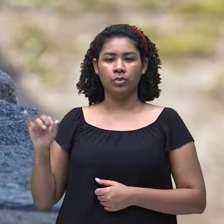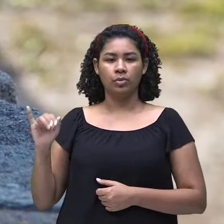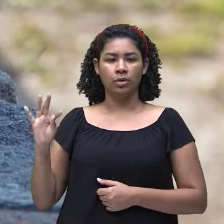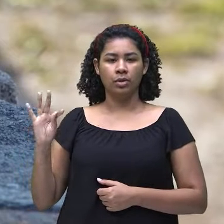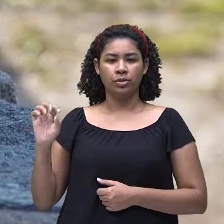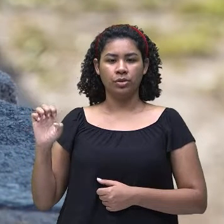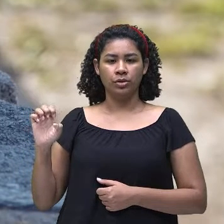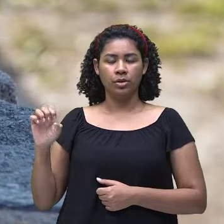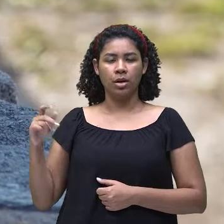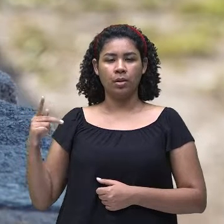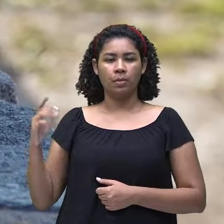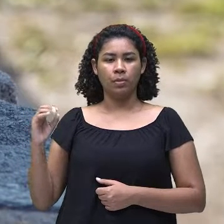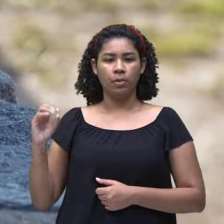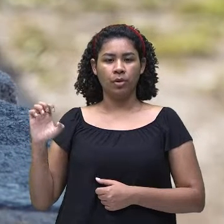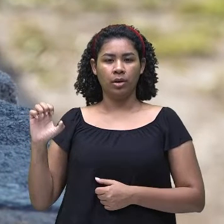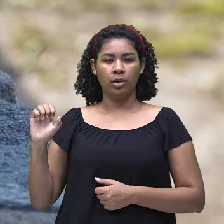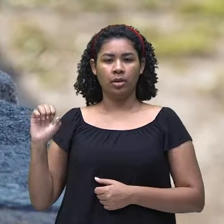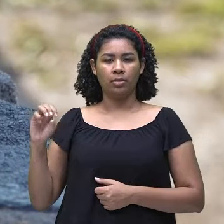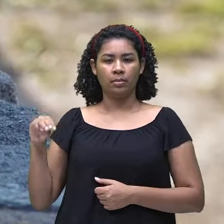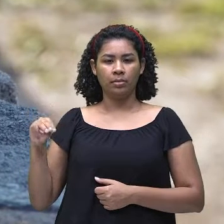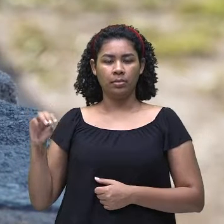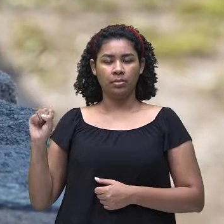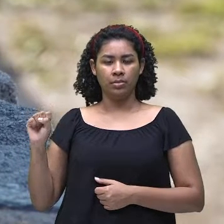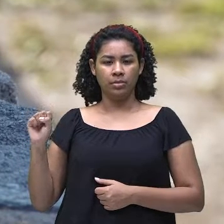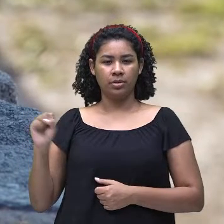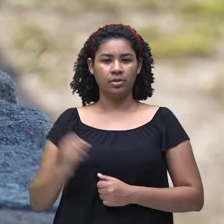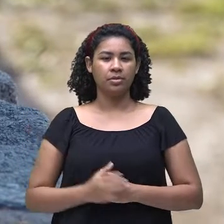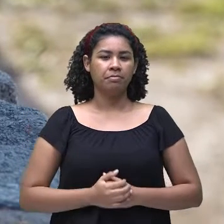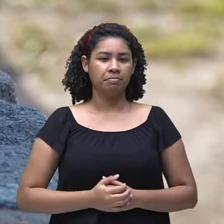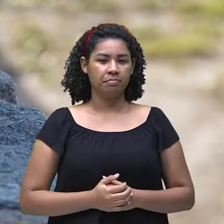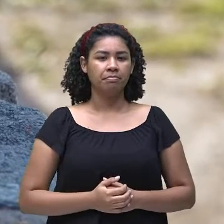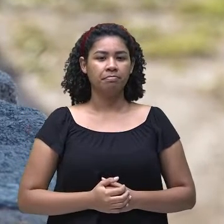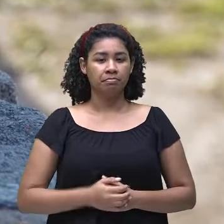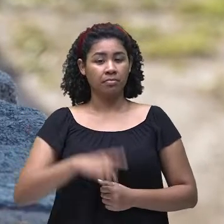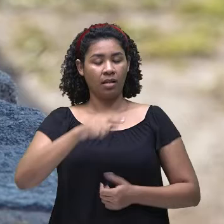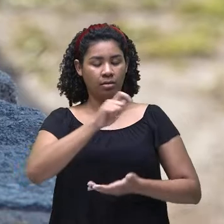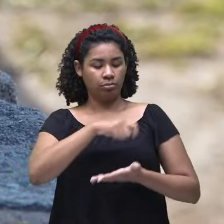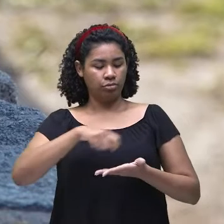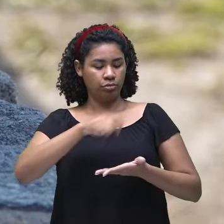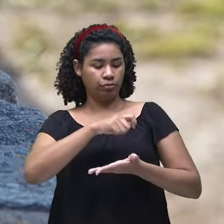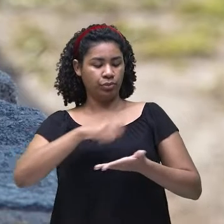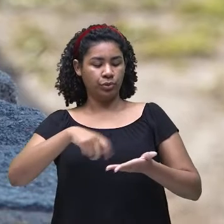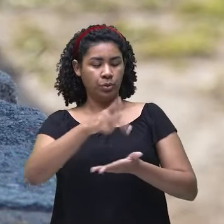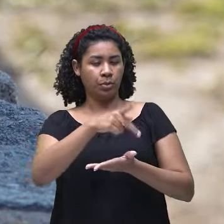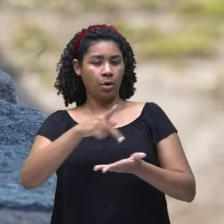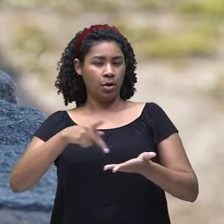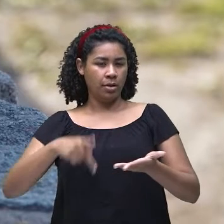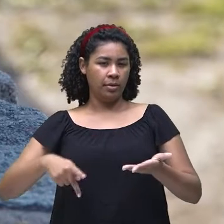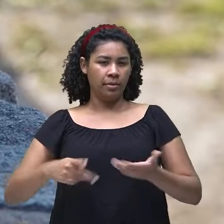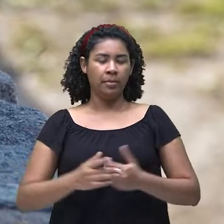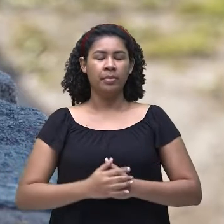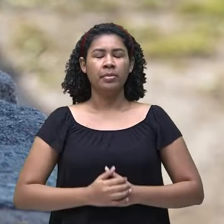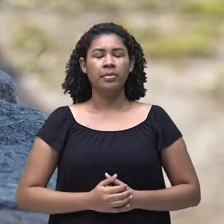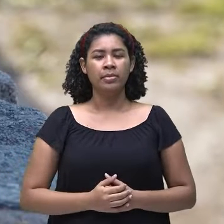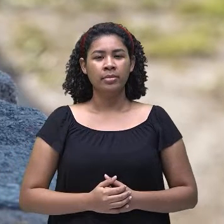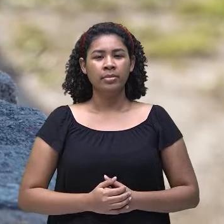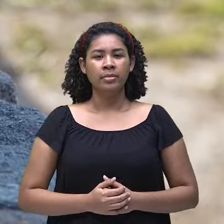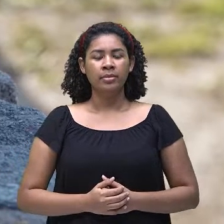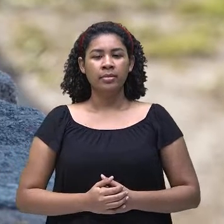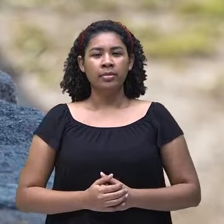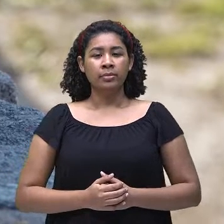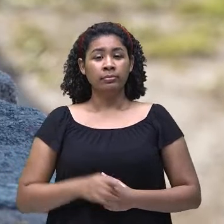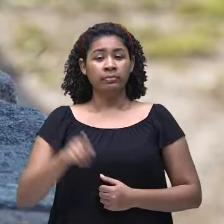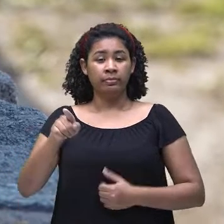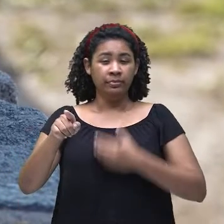poems. Escrever poem. Mas, olha só. He can write poems. He can write poems. Ele